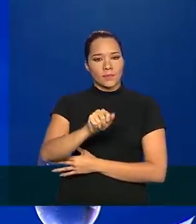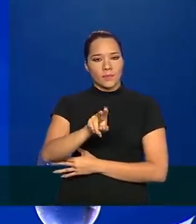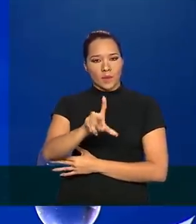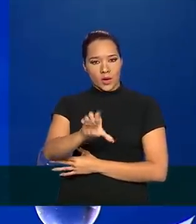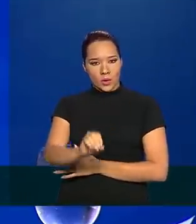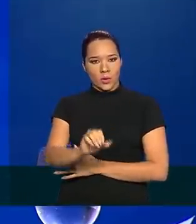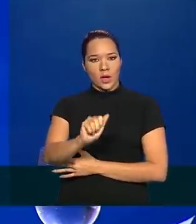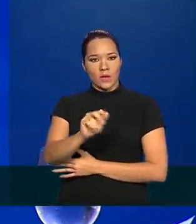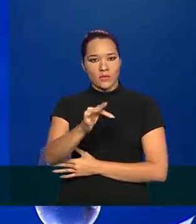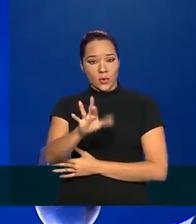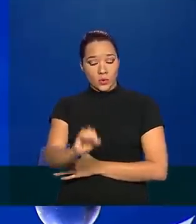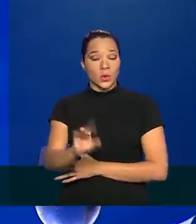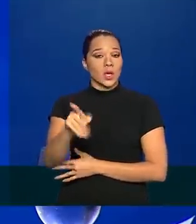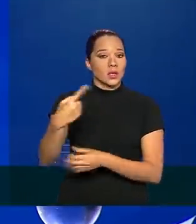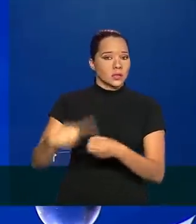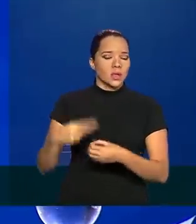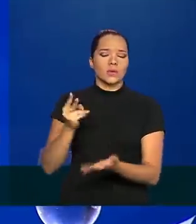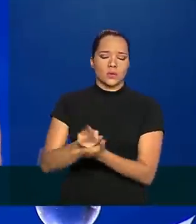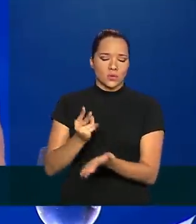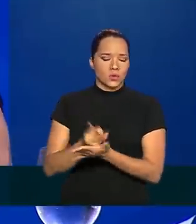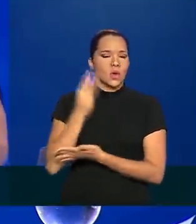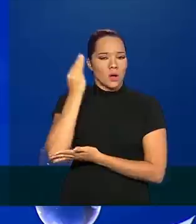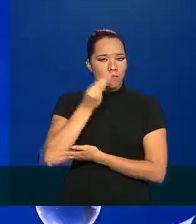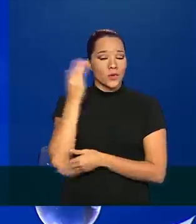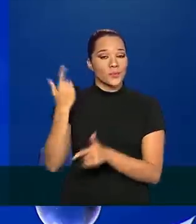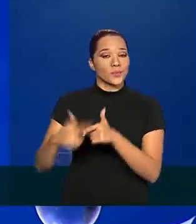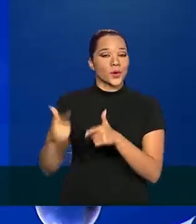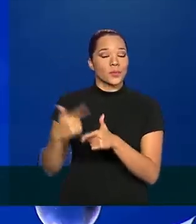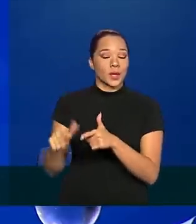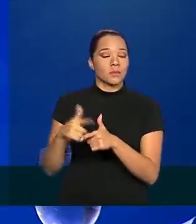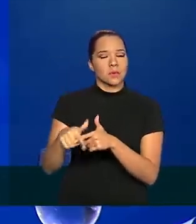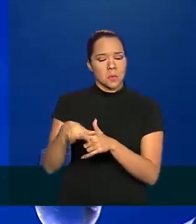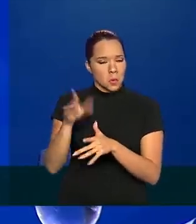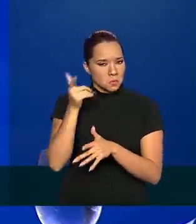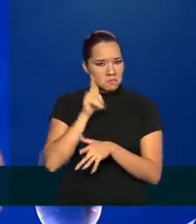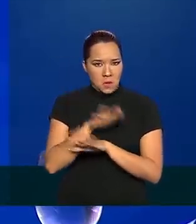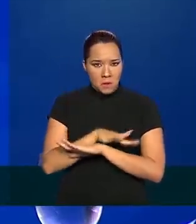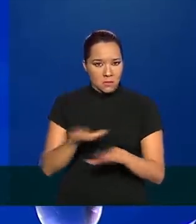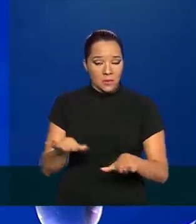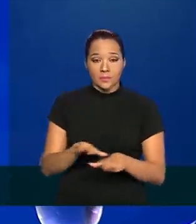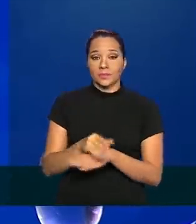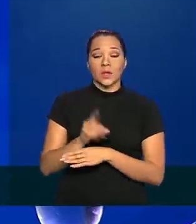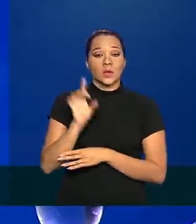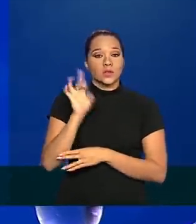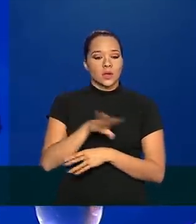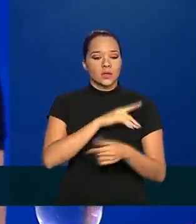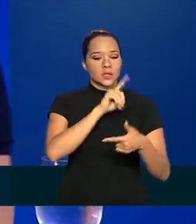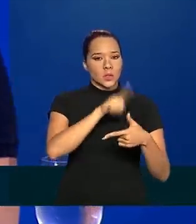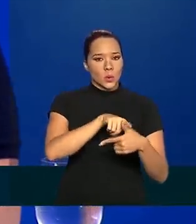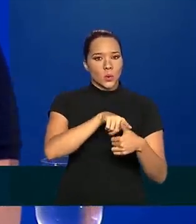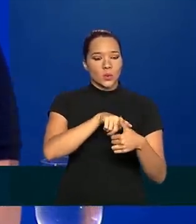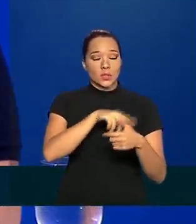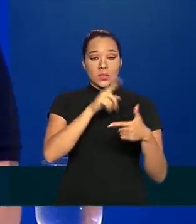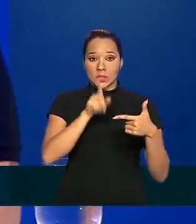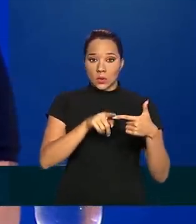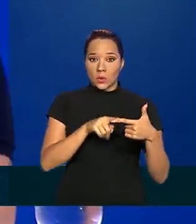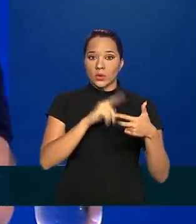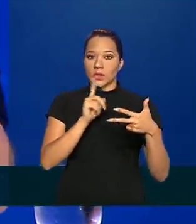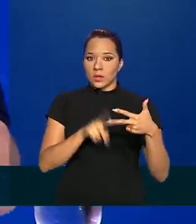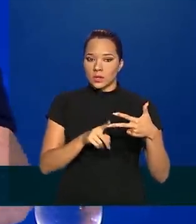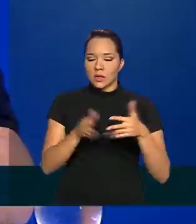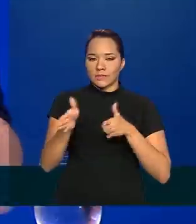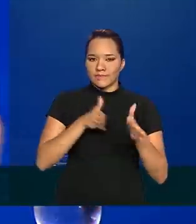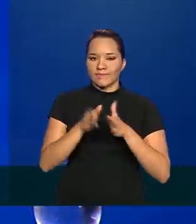As cidades se mantiveram na amostra, os problemas foram superados, tanto a segunda quanto a terceira fase da pesquisa